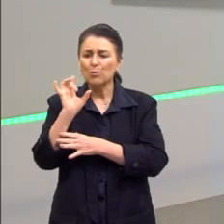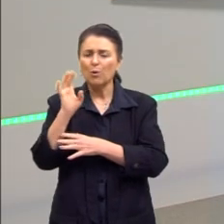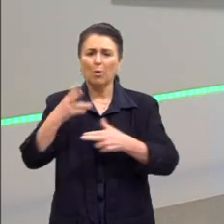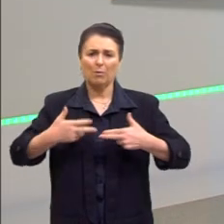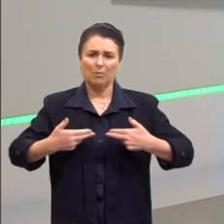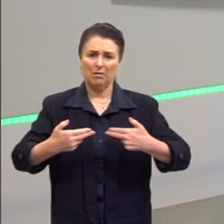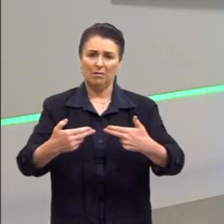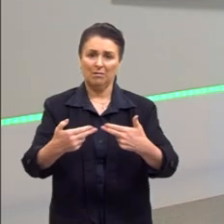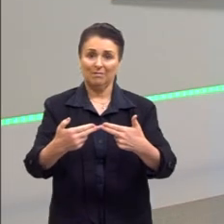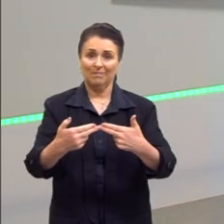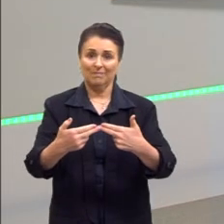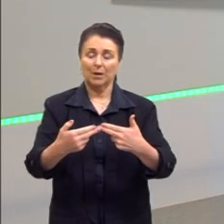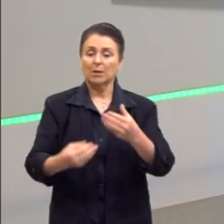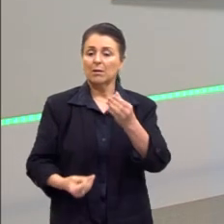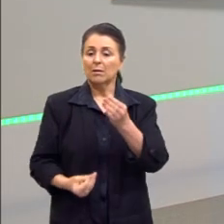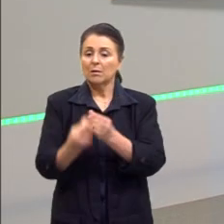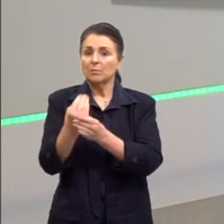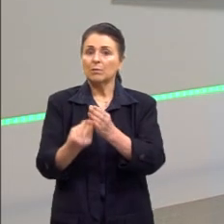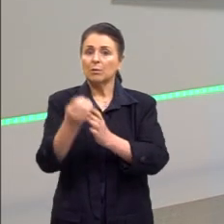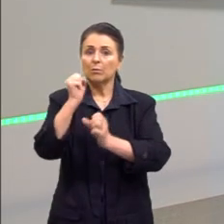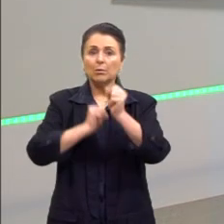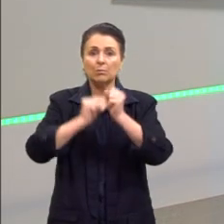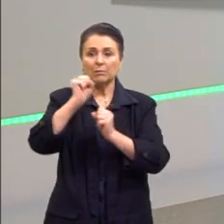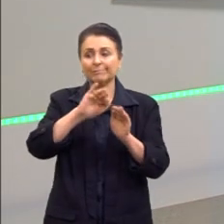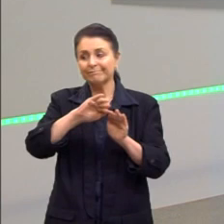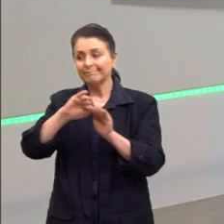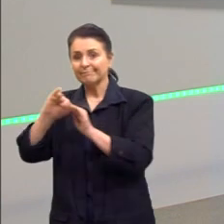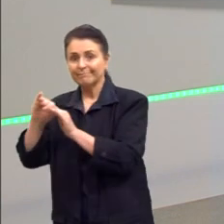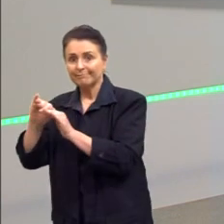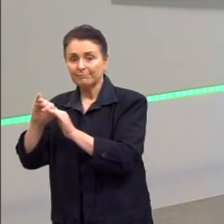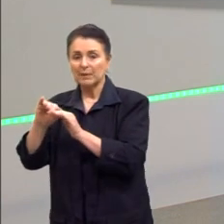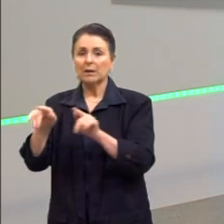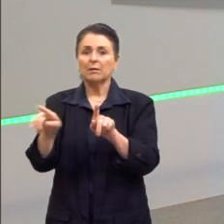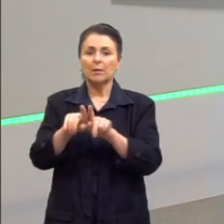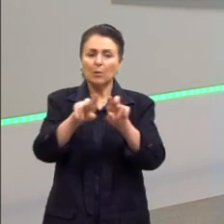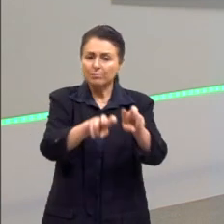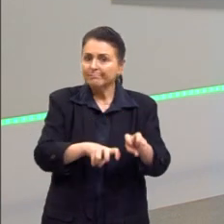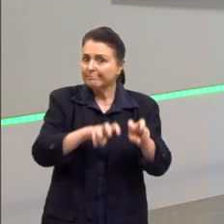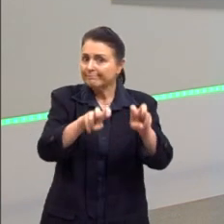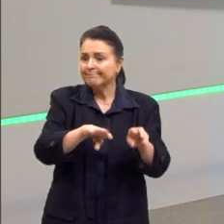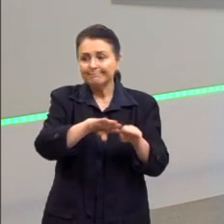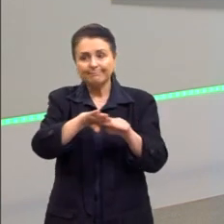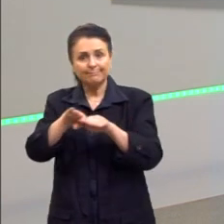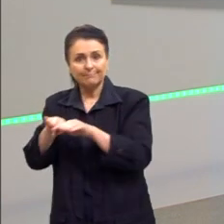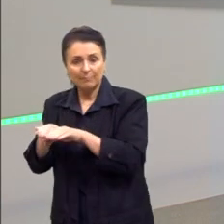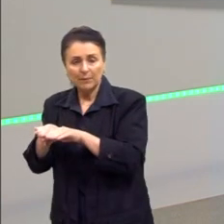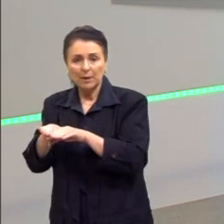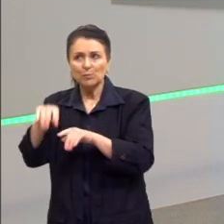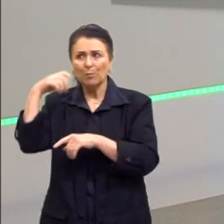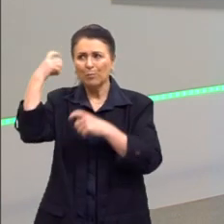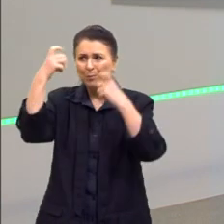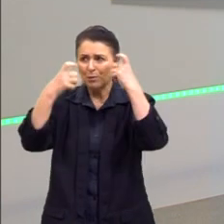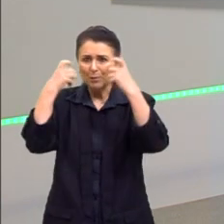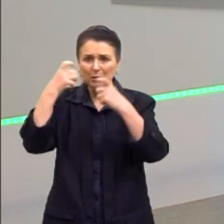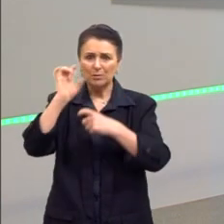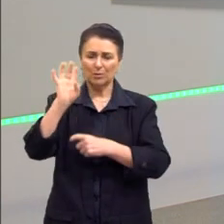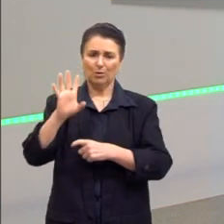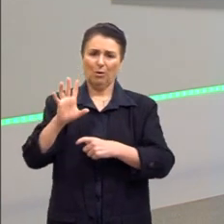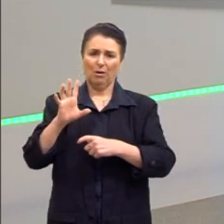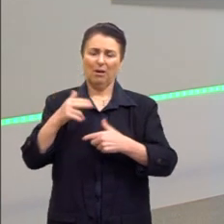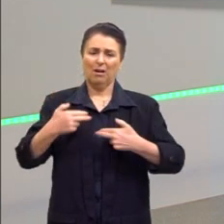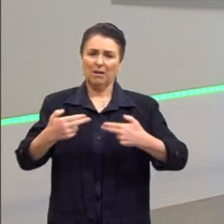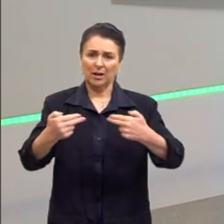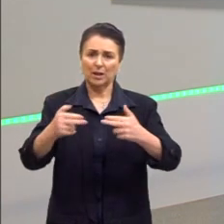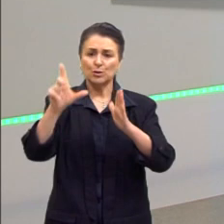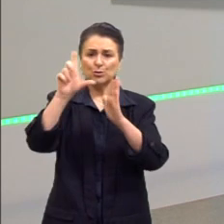deixando a produção industrial um pouco de lado, deixando o campo um pouco de lado. Então, eles diminuíram sua produção industrial e agrícola